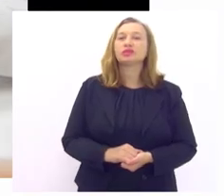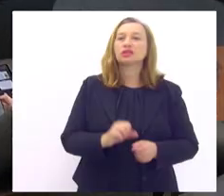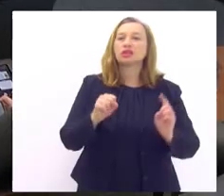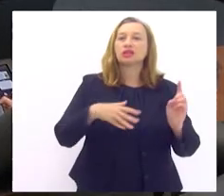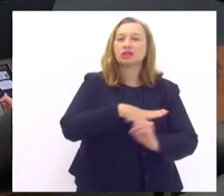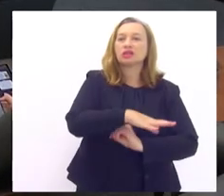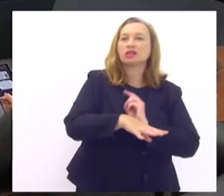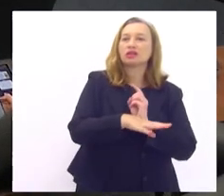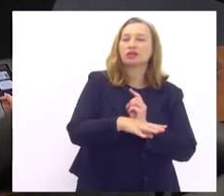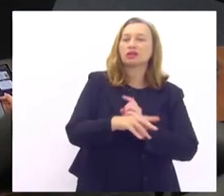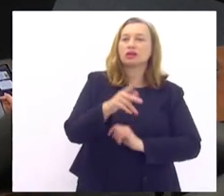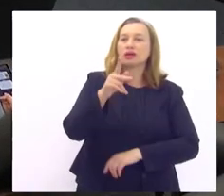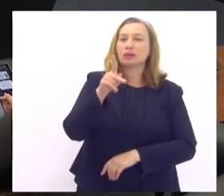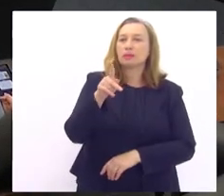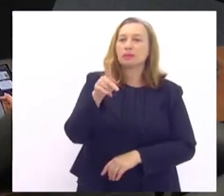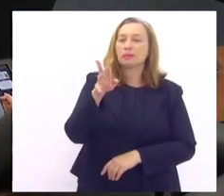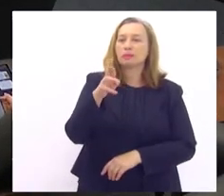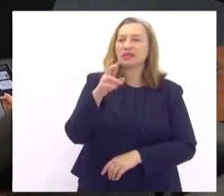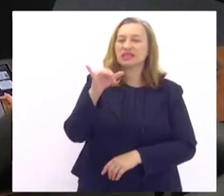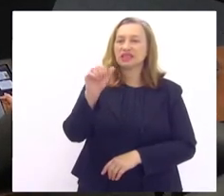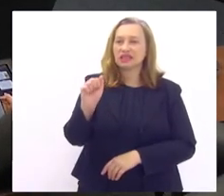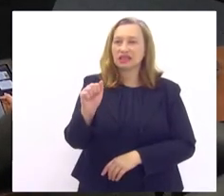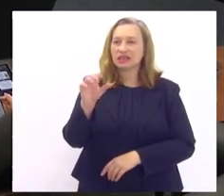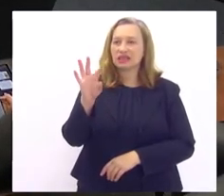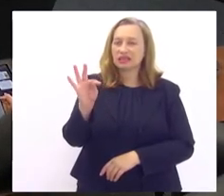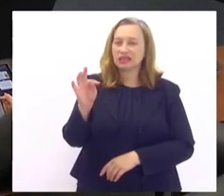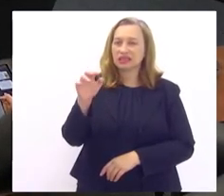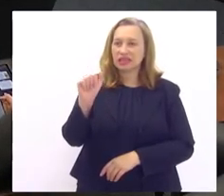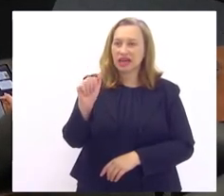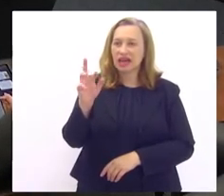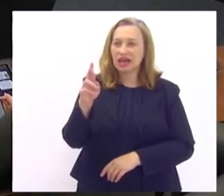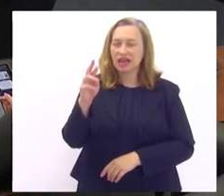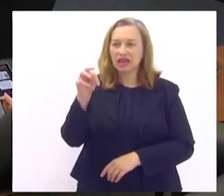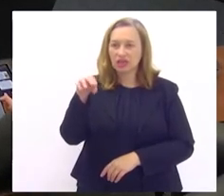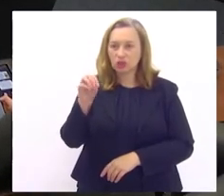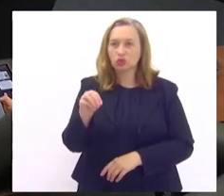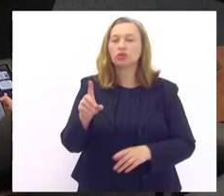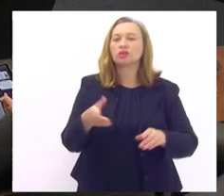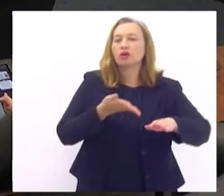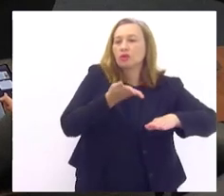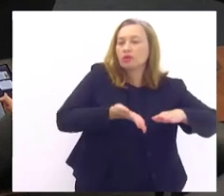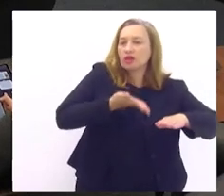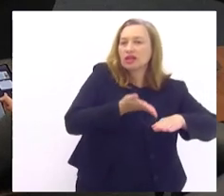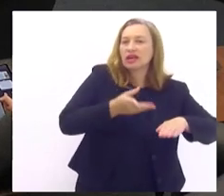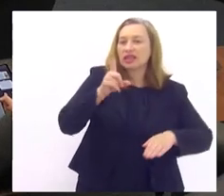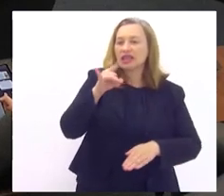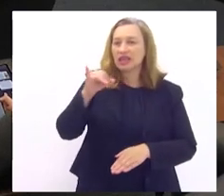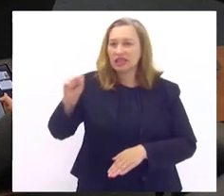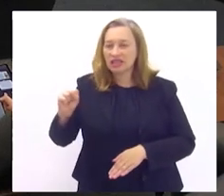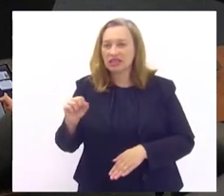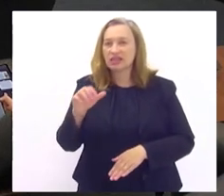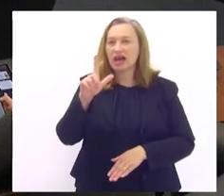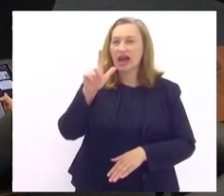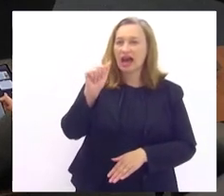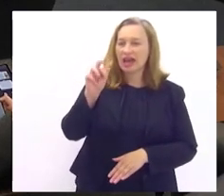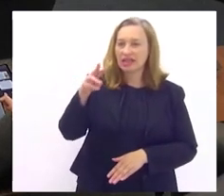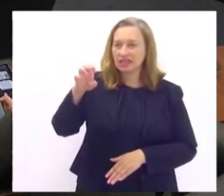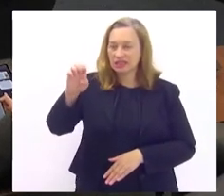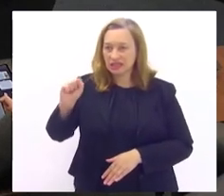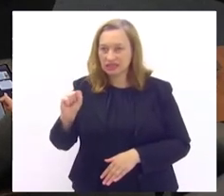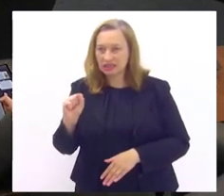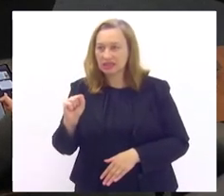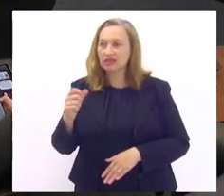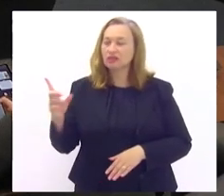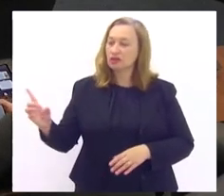Priscila Taranto da podóloga Denise e visitação da podóloga Alessandra que vão subir agora para